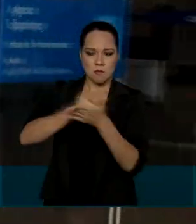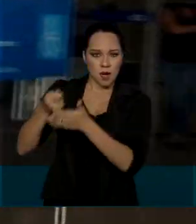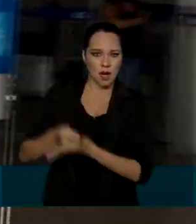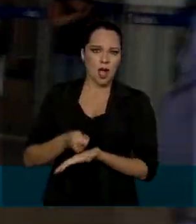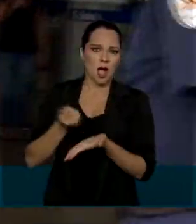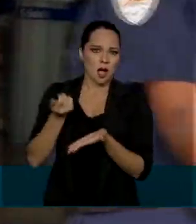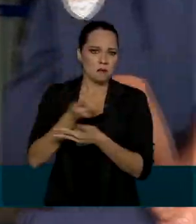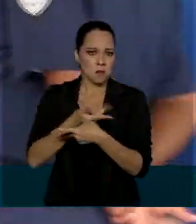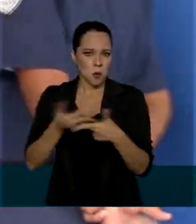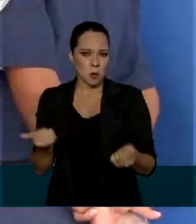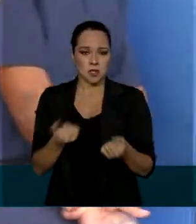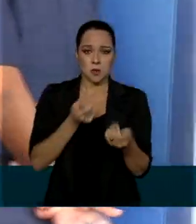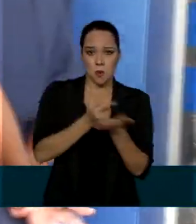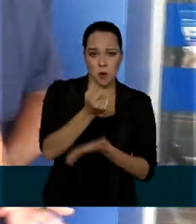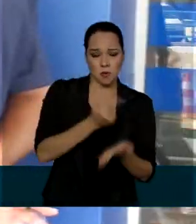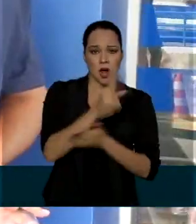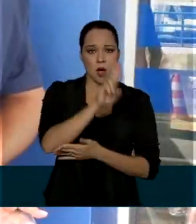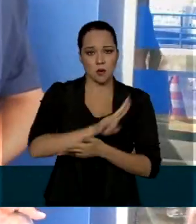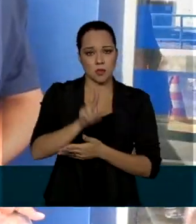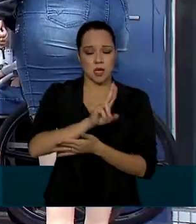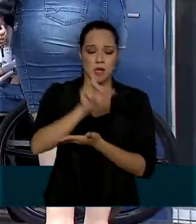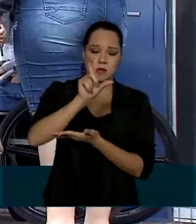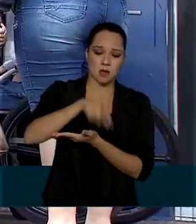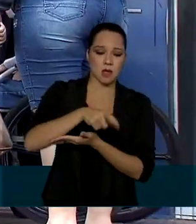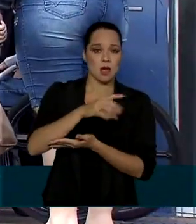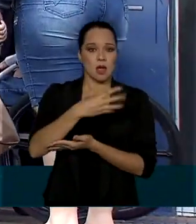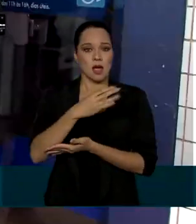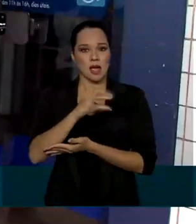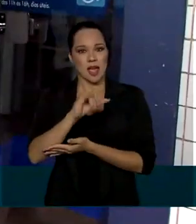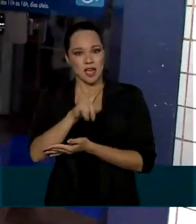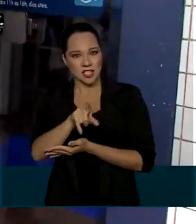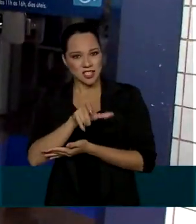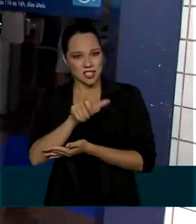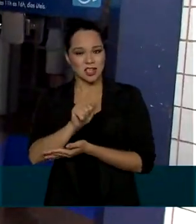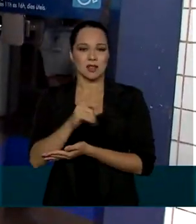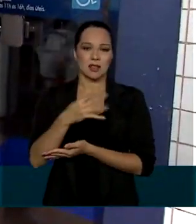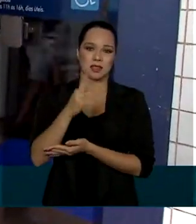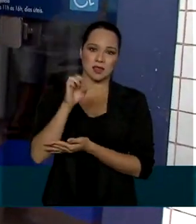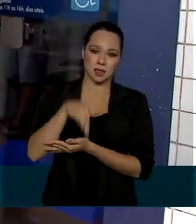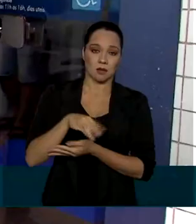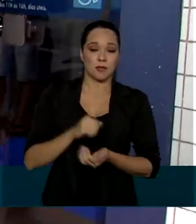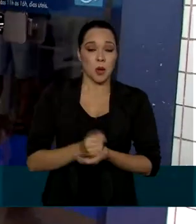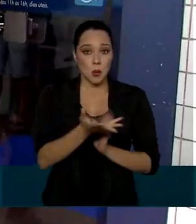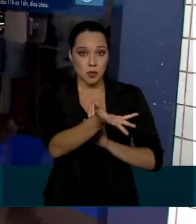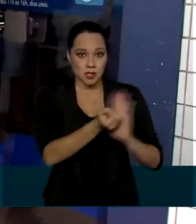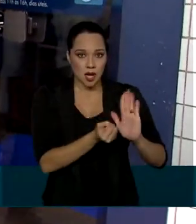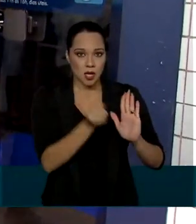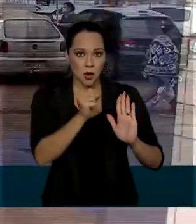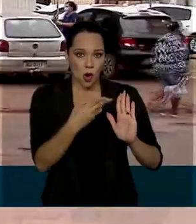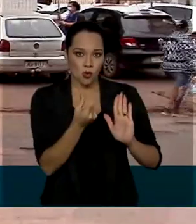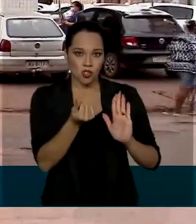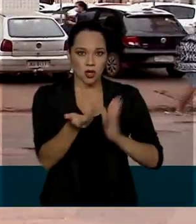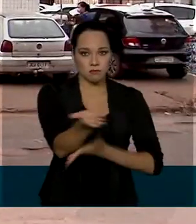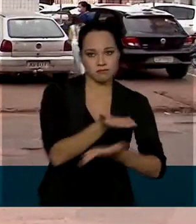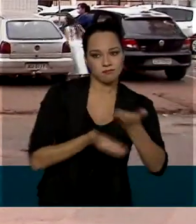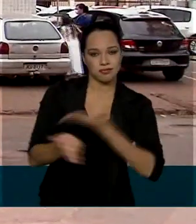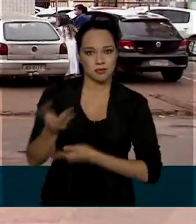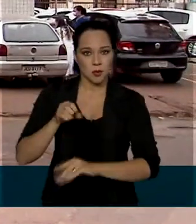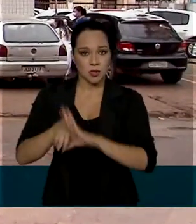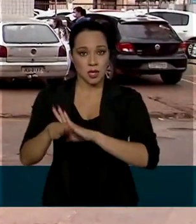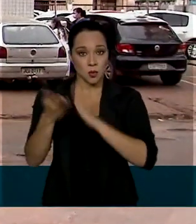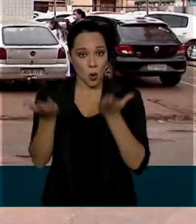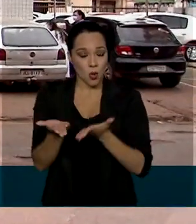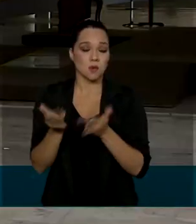contas e fazer compras por meio do Caixa Tem. O saque ou a transferência dos recursos depositados hoje